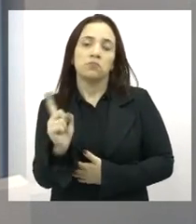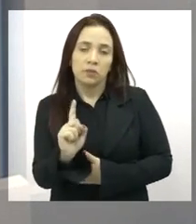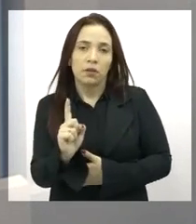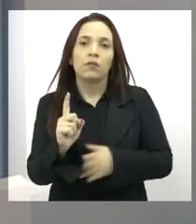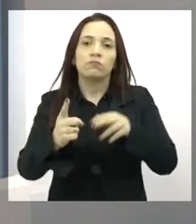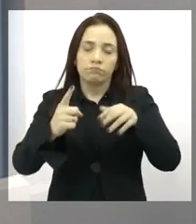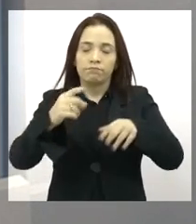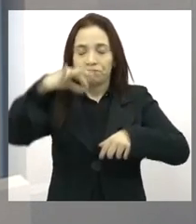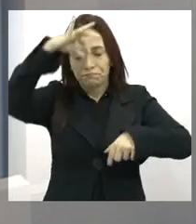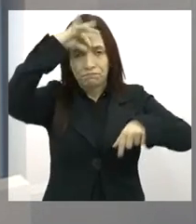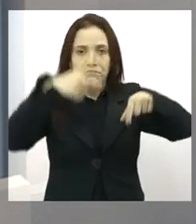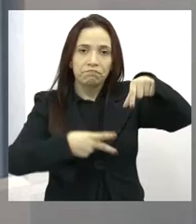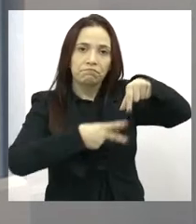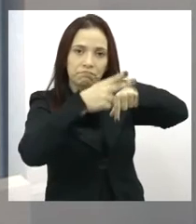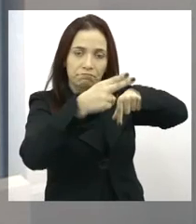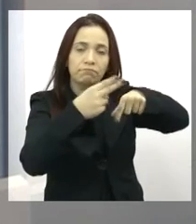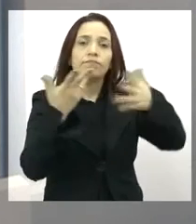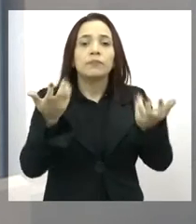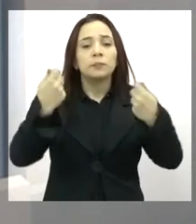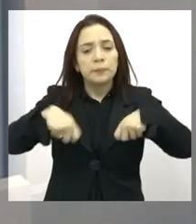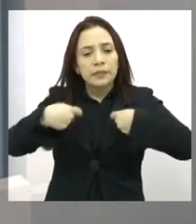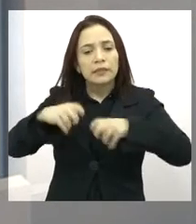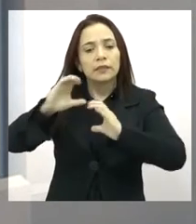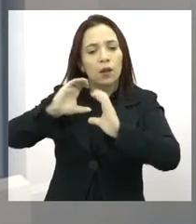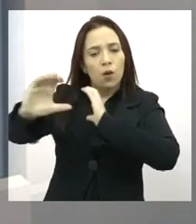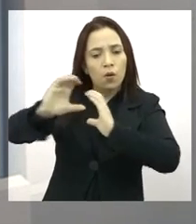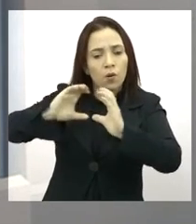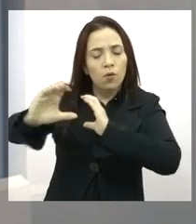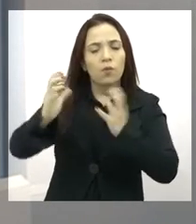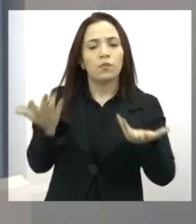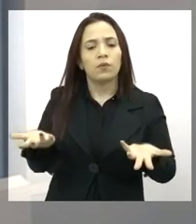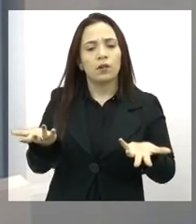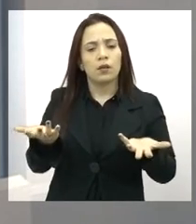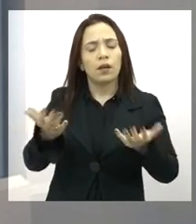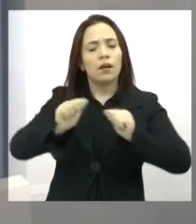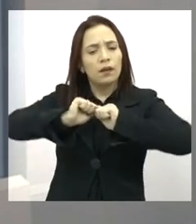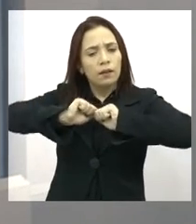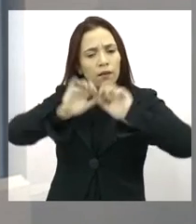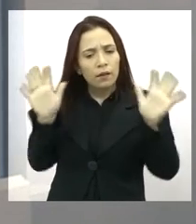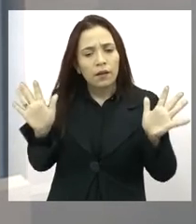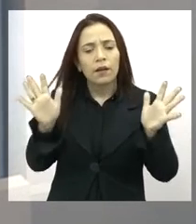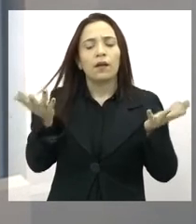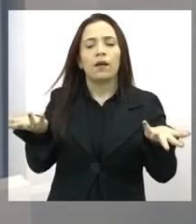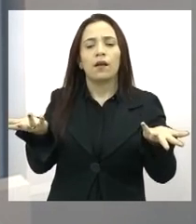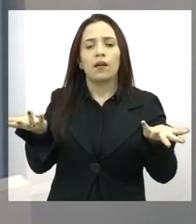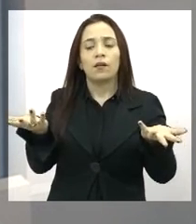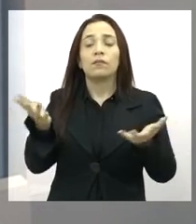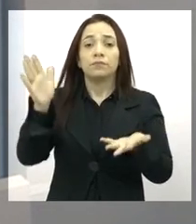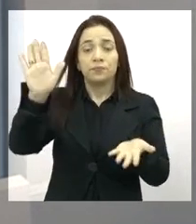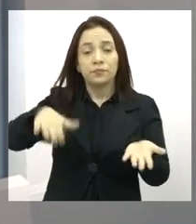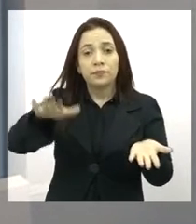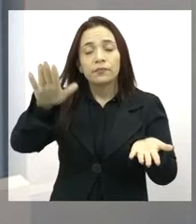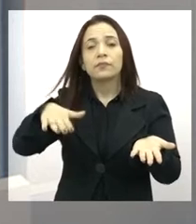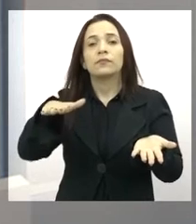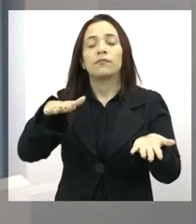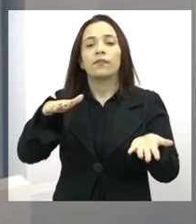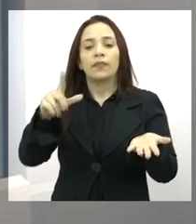ou não realizar uma episiotomia. Então, importante que haja essa comunicação, que haja esse esclarecimento, olha, senhora, a gente